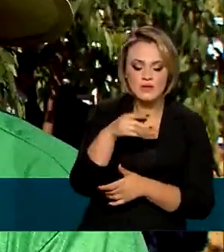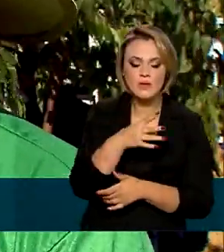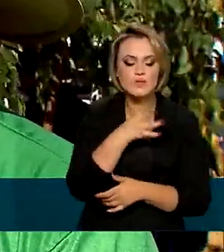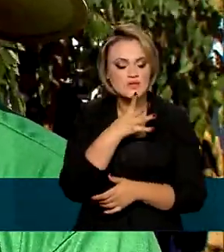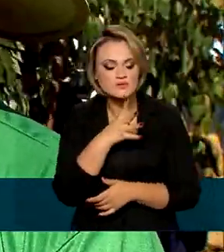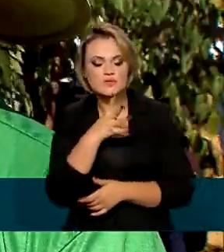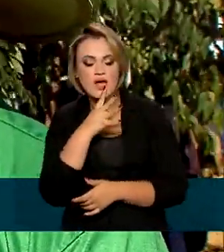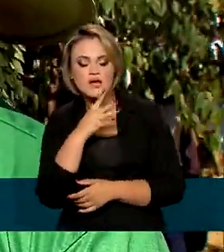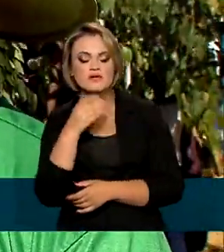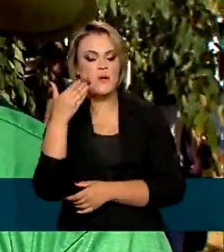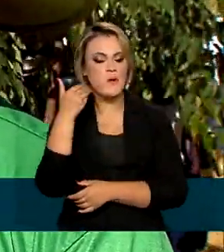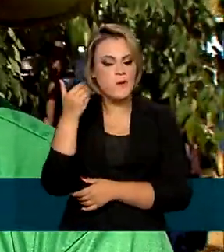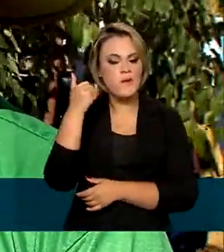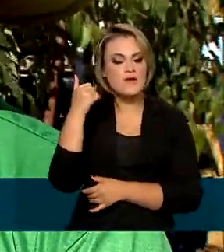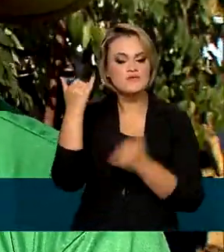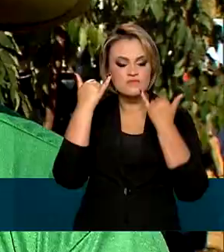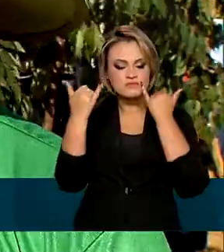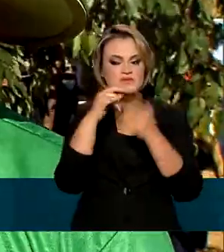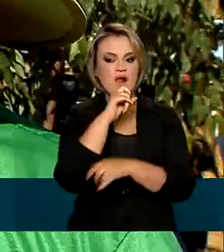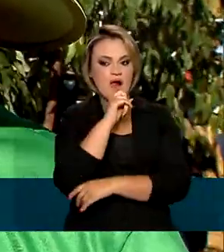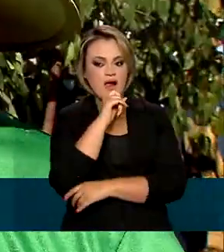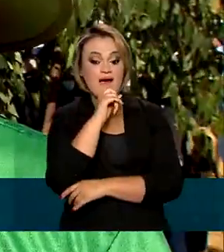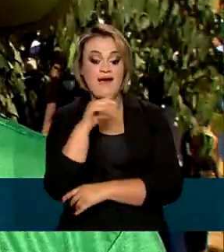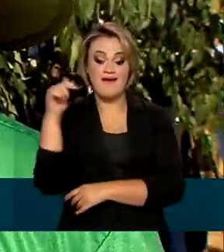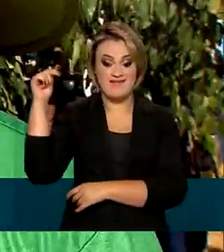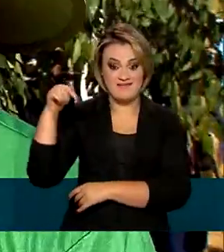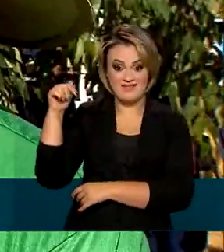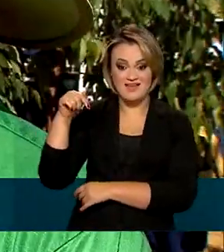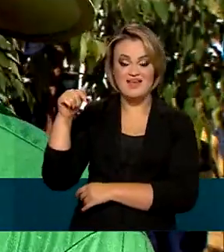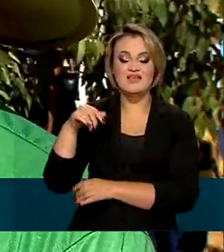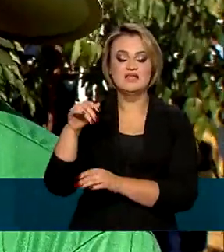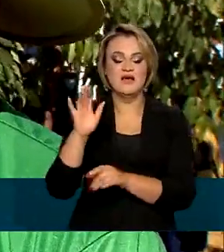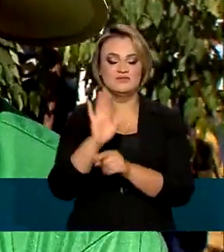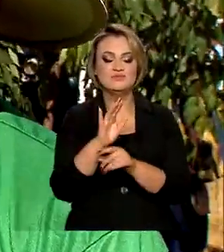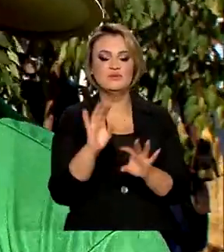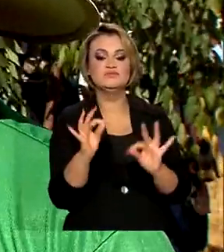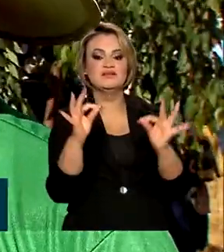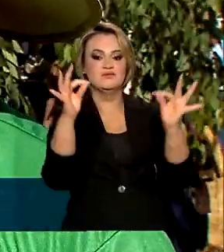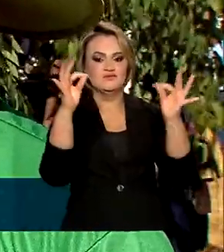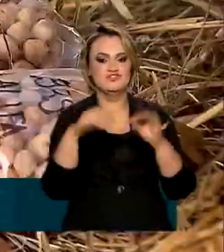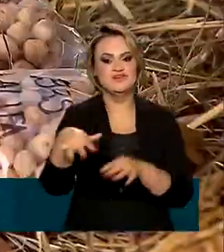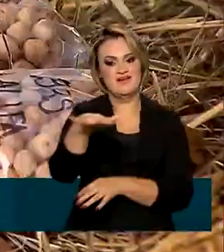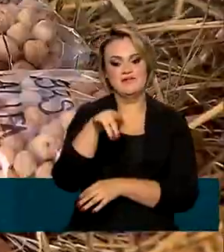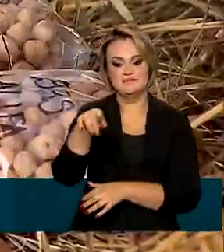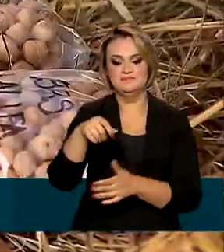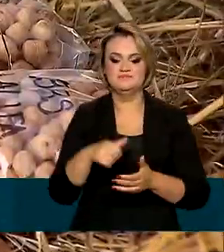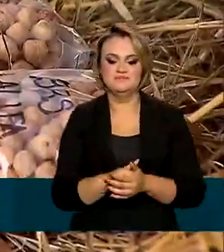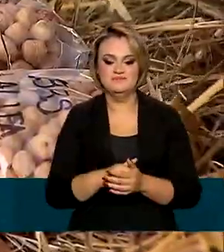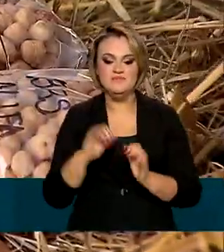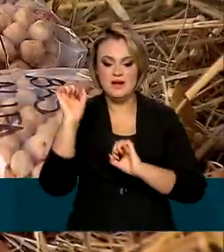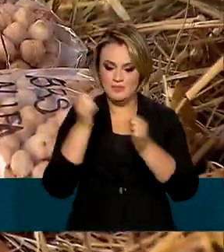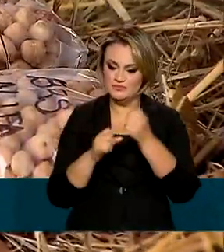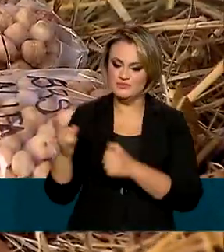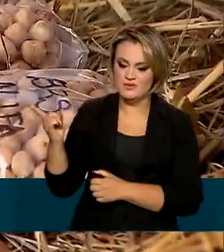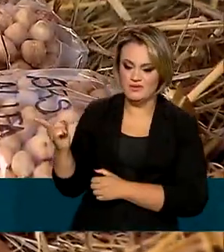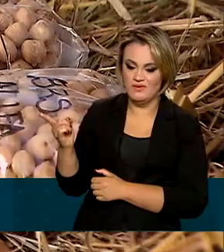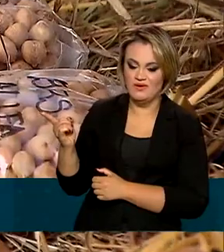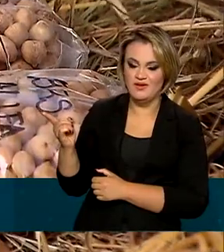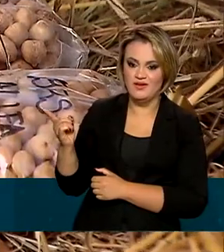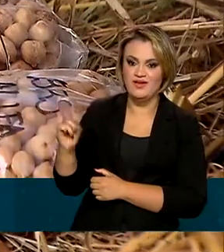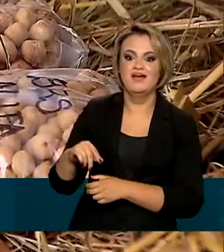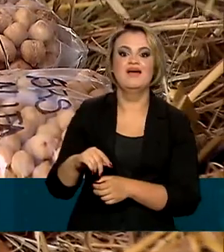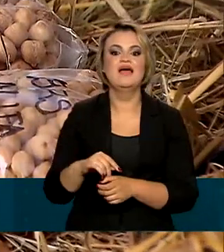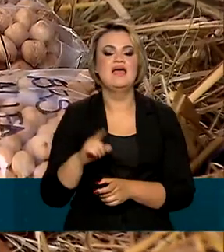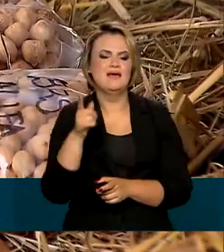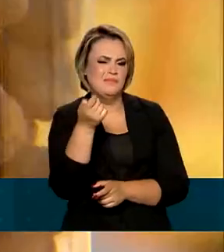obtendo mais informações sobre os sistemas, então a Embrapa desenvolve tecnologias nesse sentido. A produção nacional de grão de bico